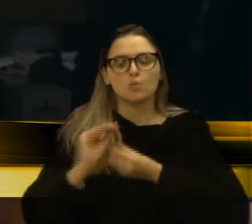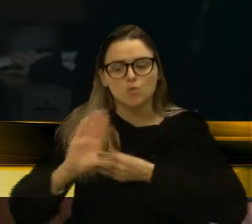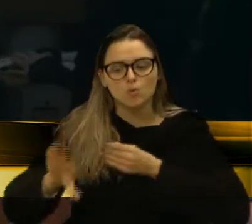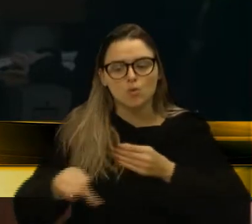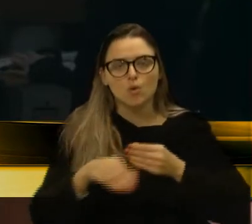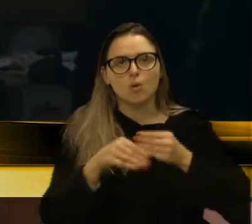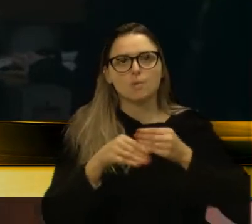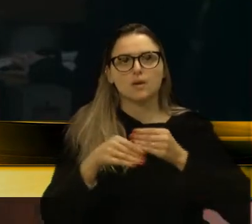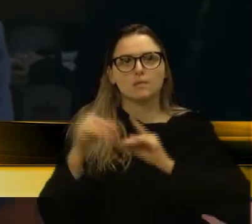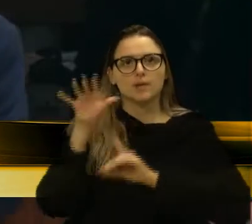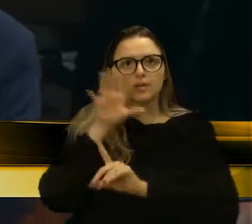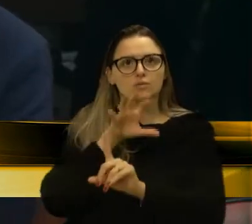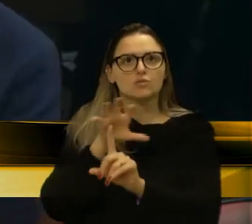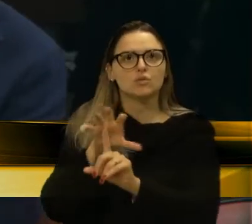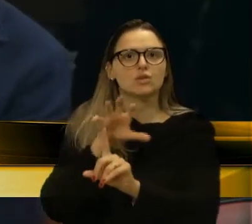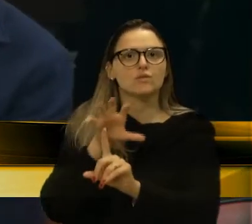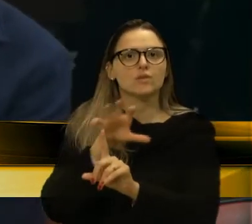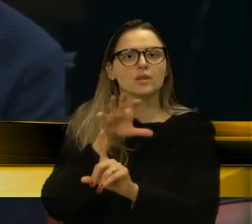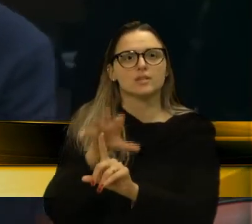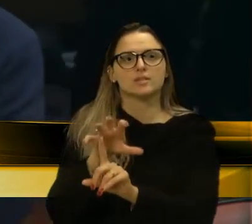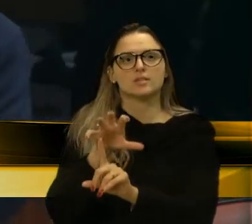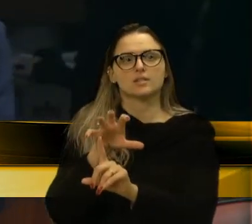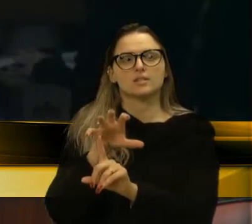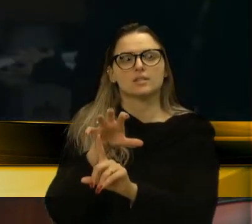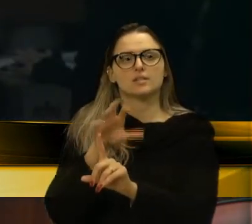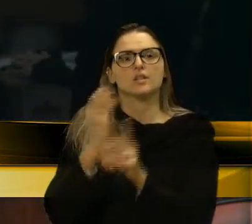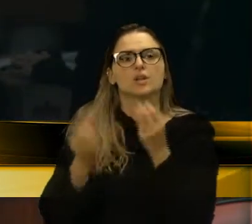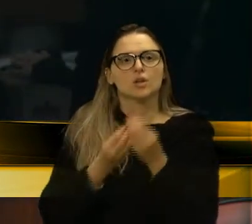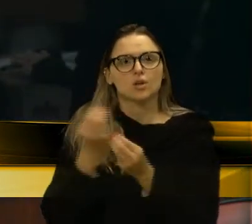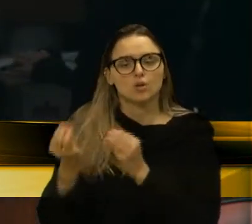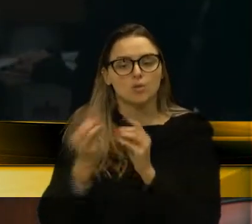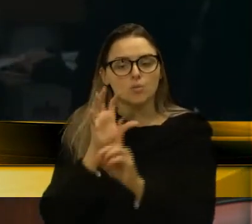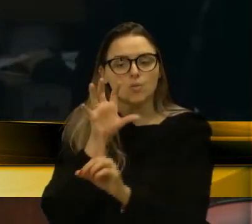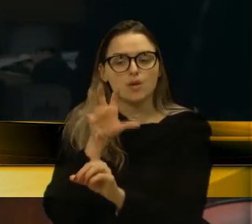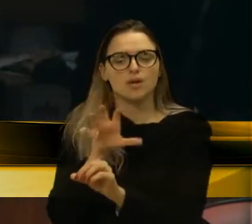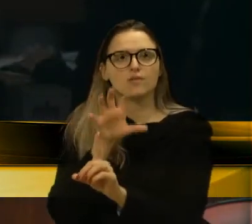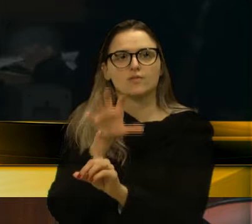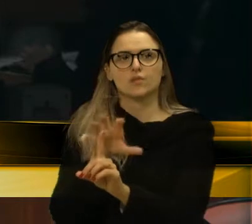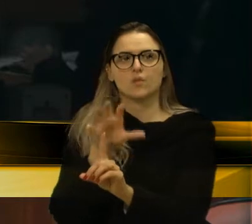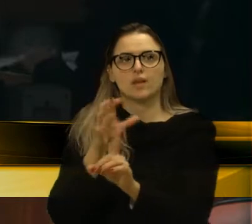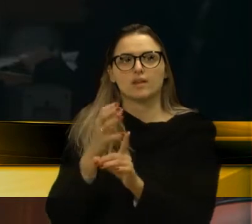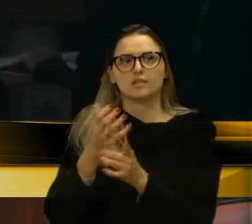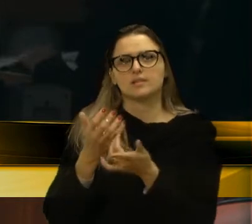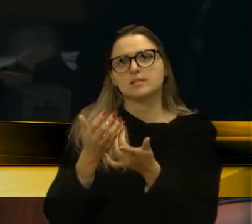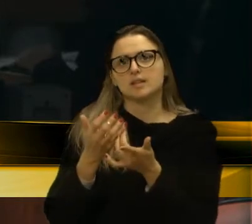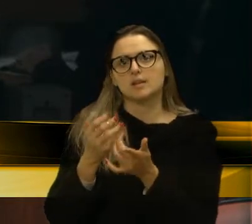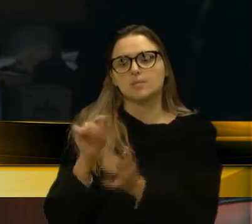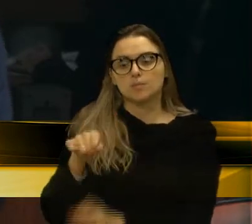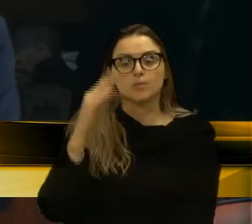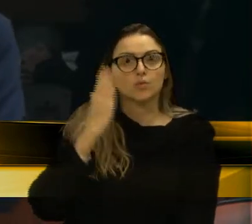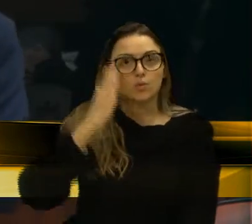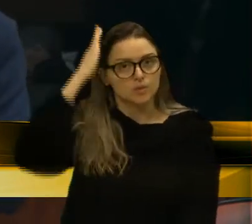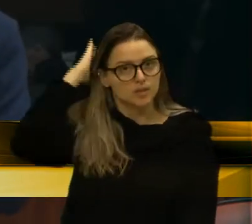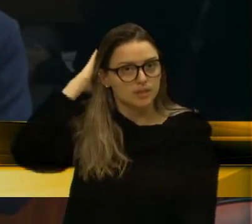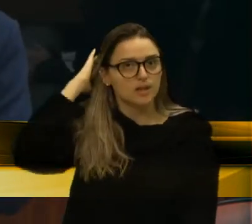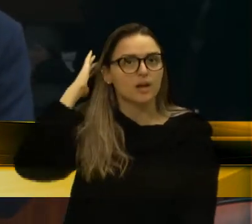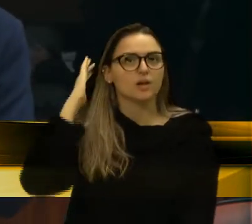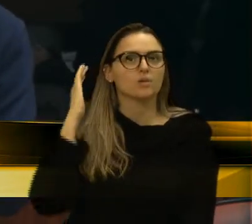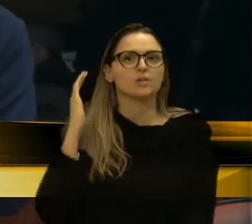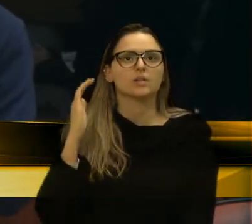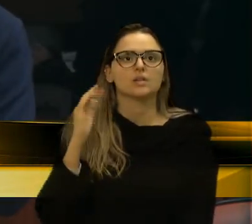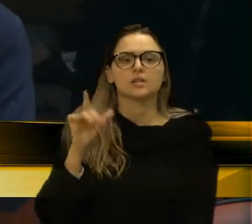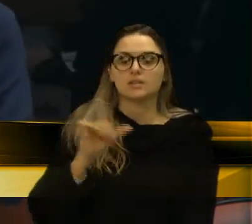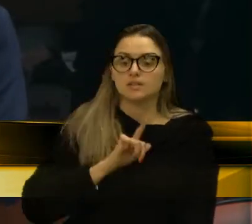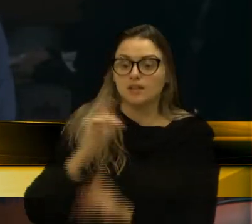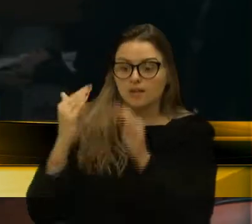de pressão... Mas de líder da bancada do PLT, presidente. como um ingrediente político de pressão para que o prefeito seja